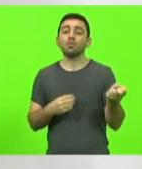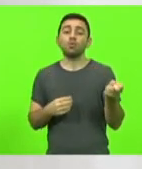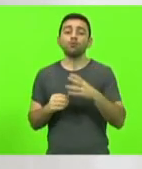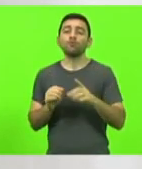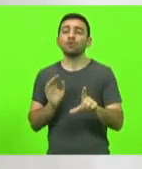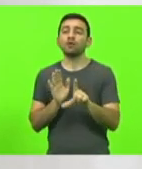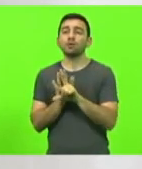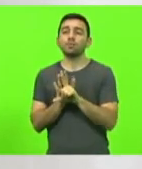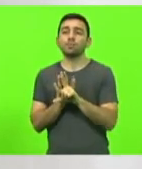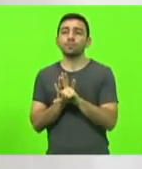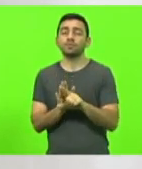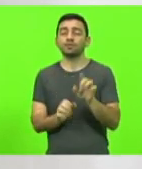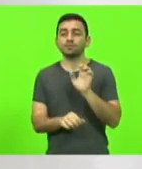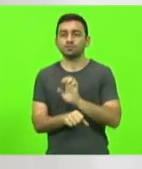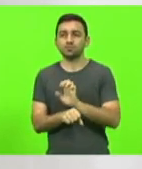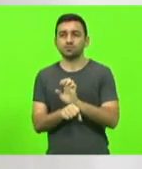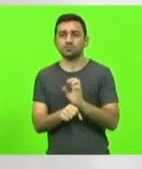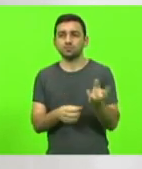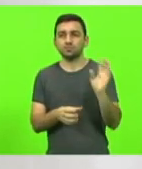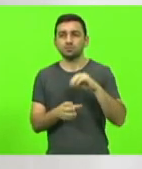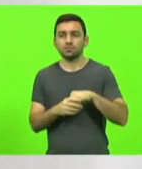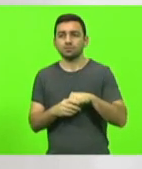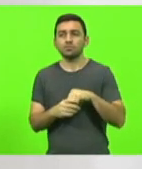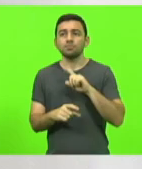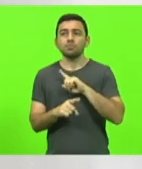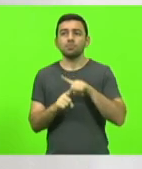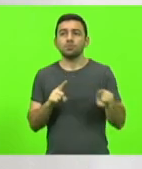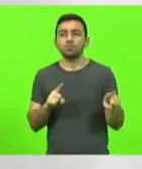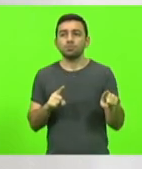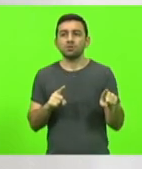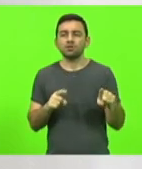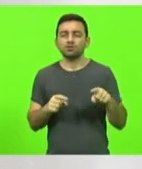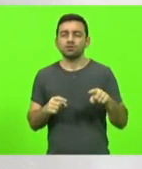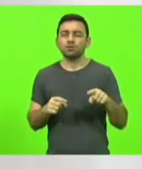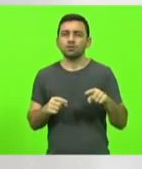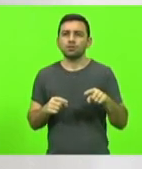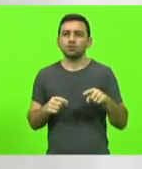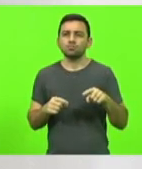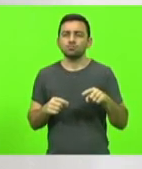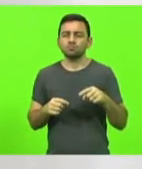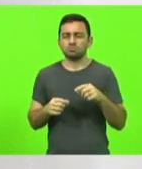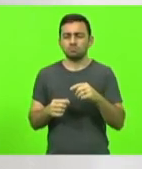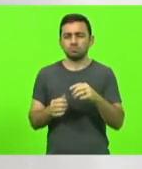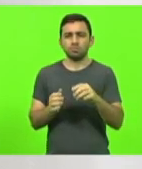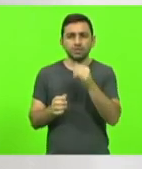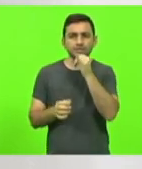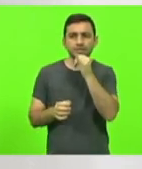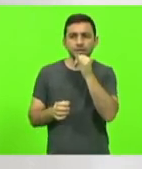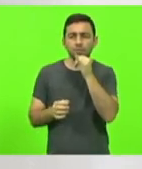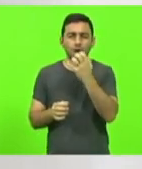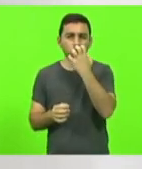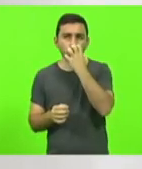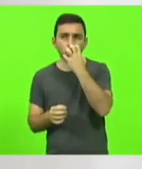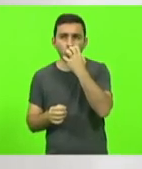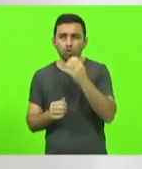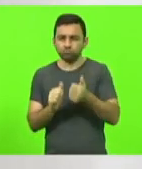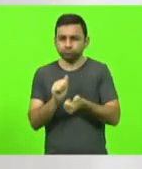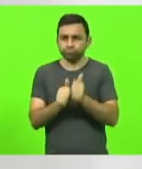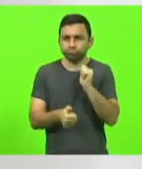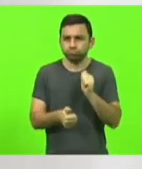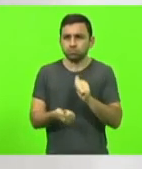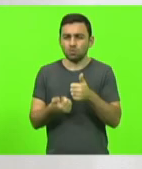estadual proibindo competição de cães de uma maneira genérica, tendo várias exceções na própria lei,